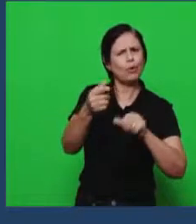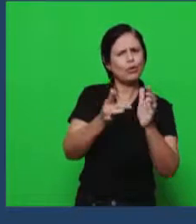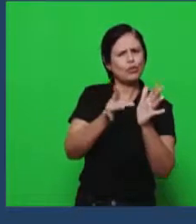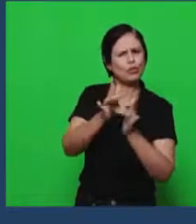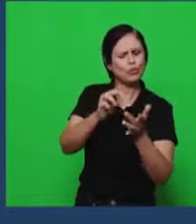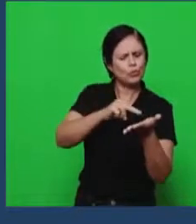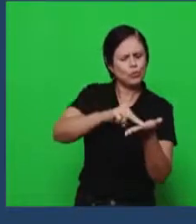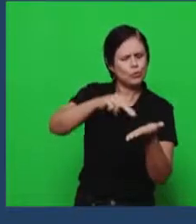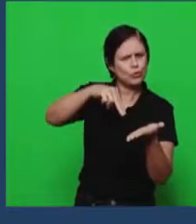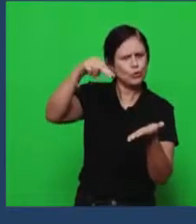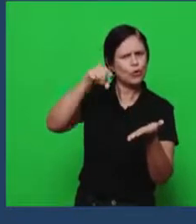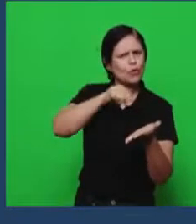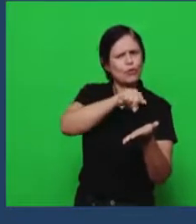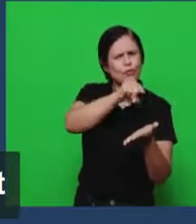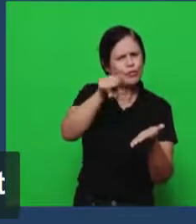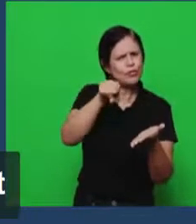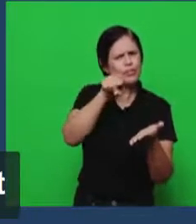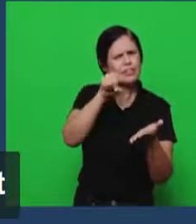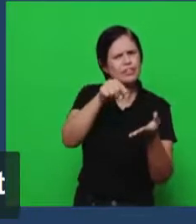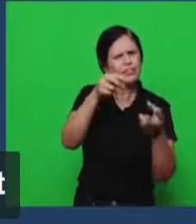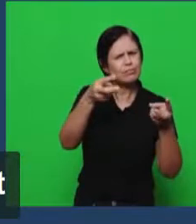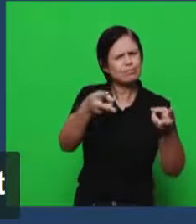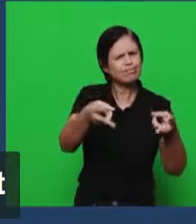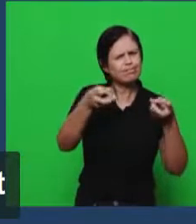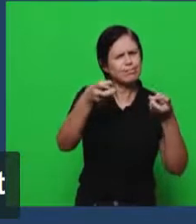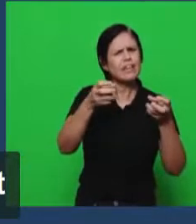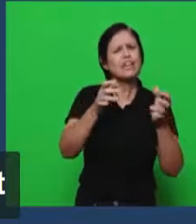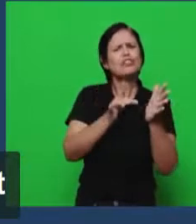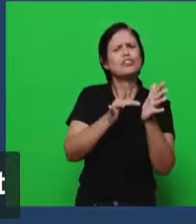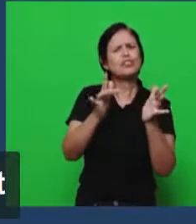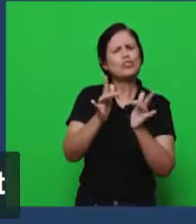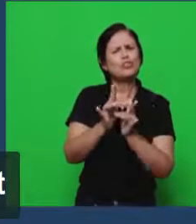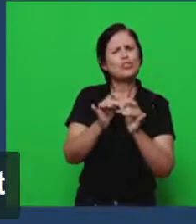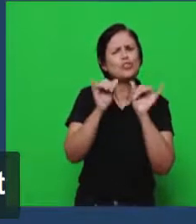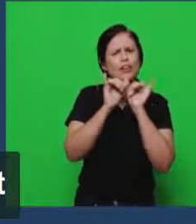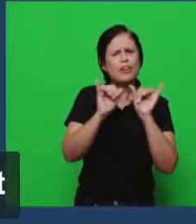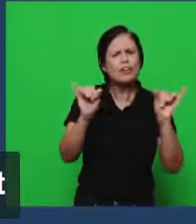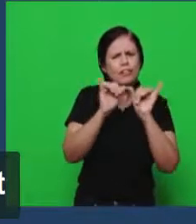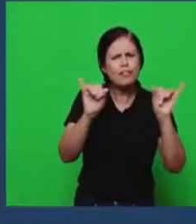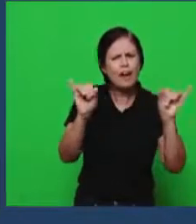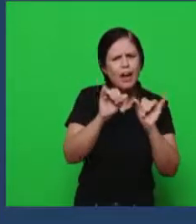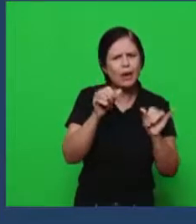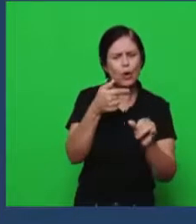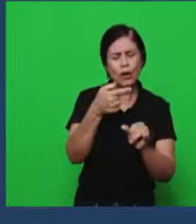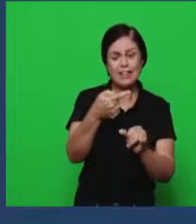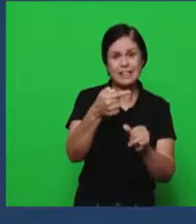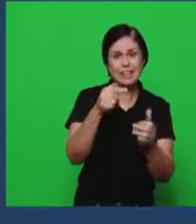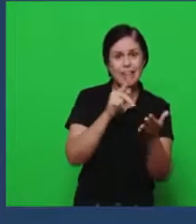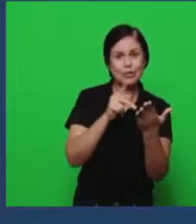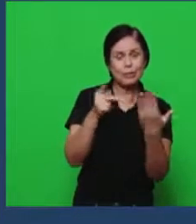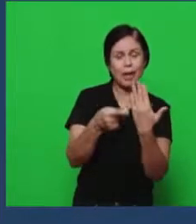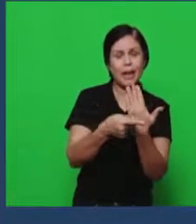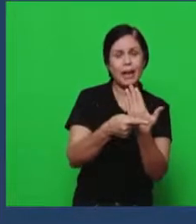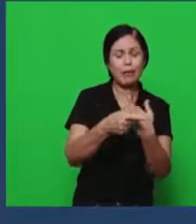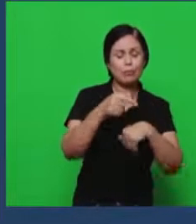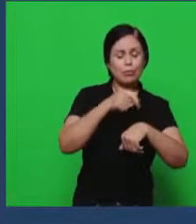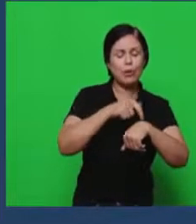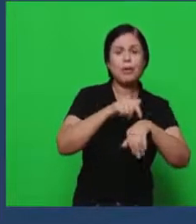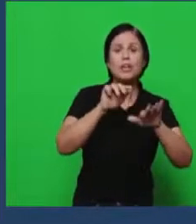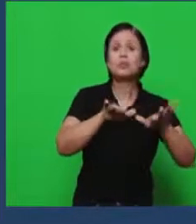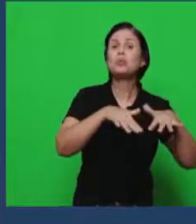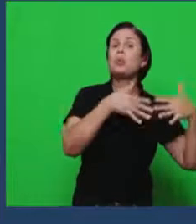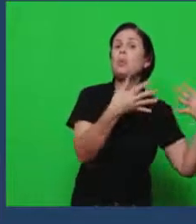momento foram proferidas as parábolas do Senhor Jesus e em qual momento, o momento em que ele ditou